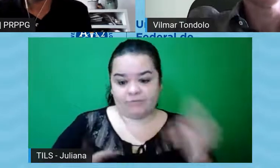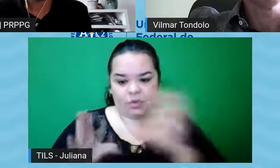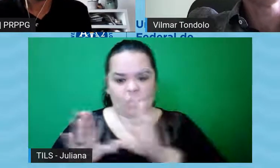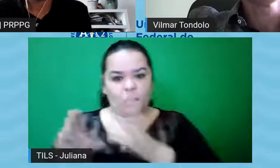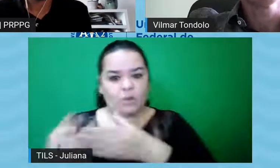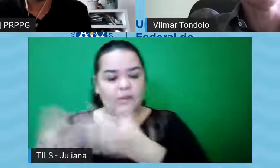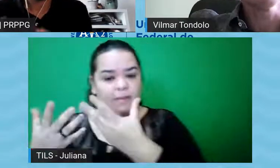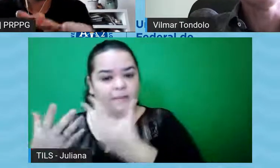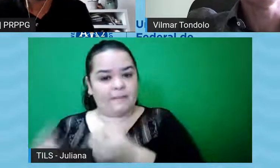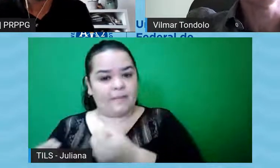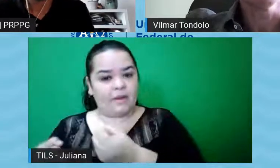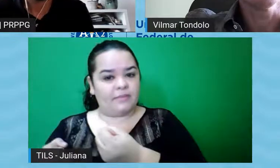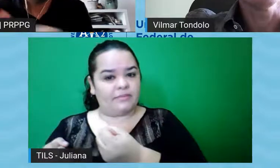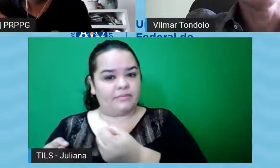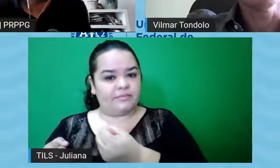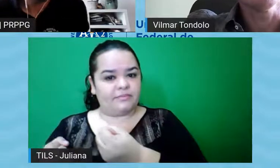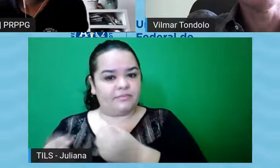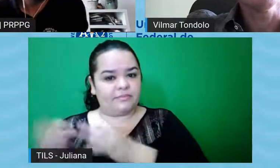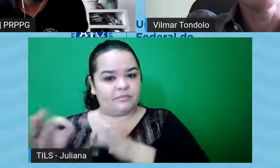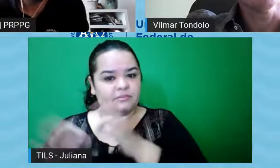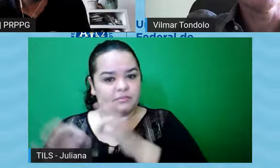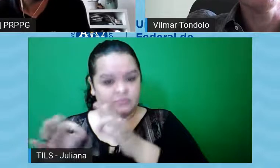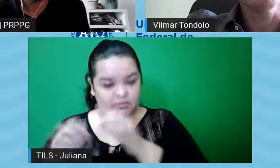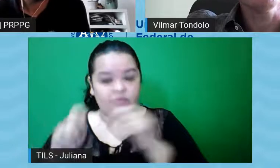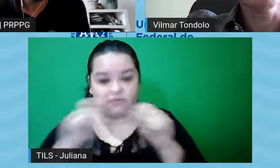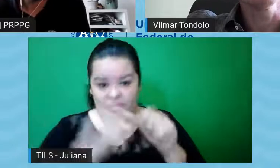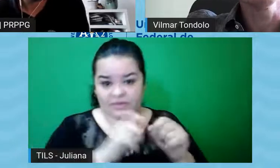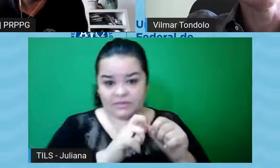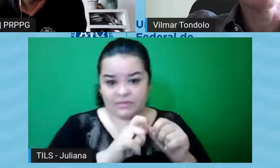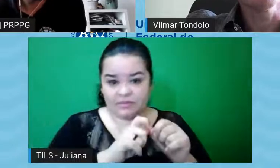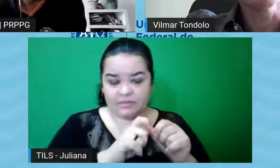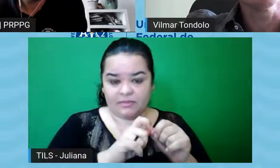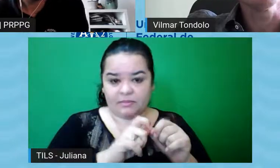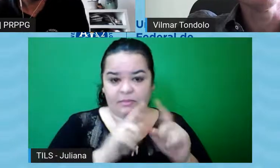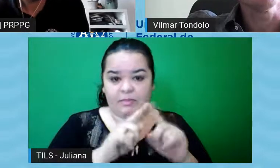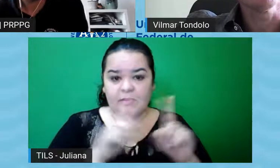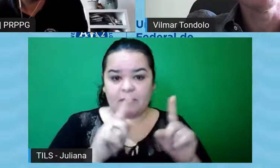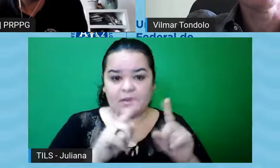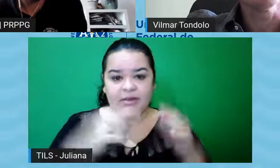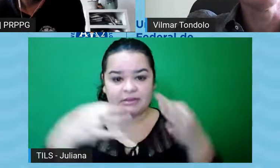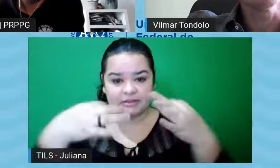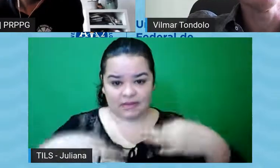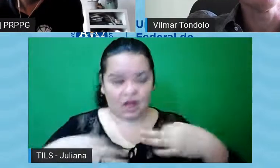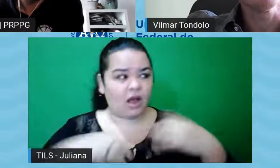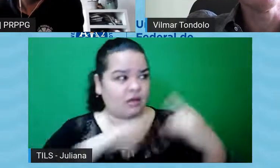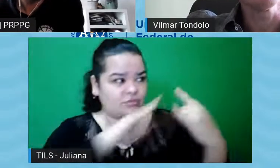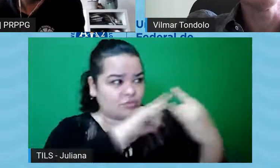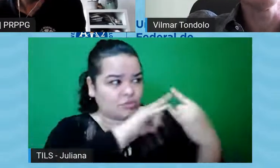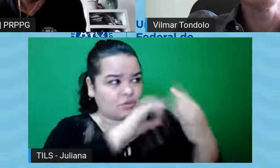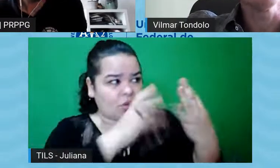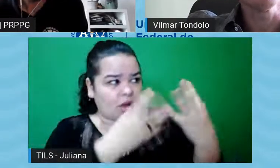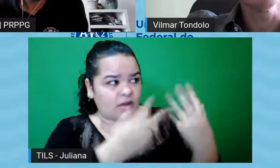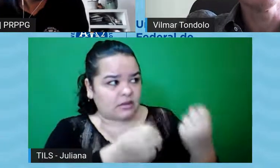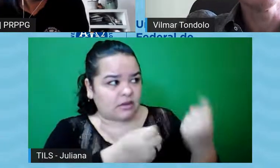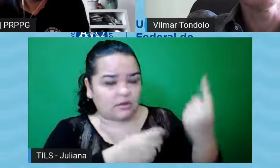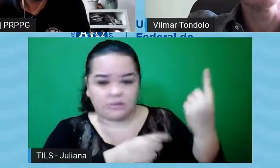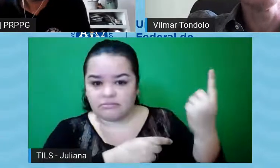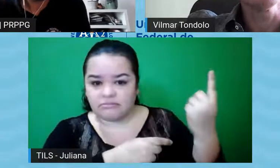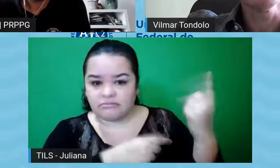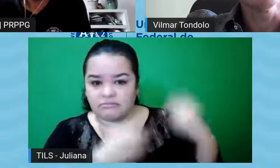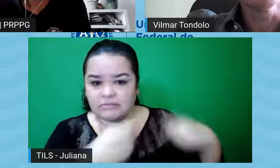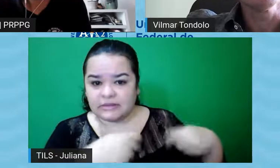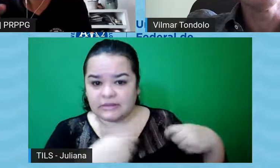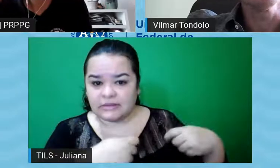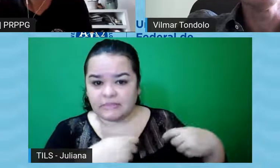aprova, é como se ele dissesse, ah, esse projeto vai acontecer, né, então, assim, para ter certeza que está tudo amarrado para acontecer o projeto, bom,